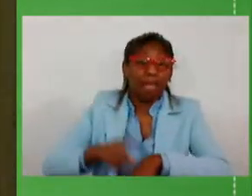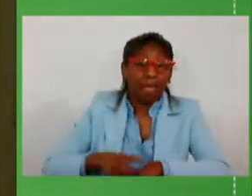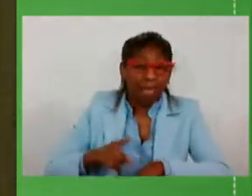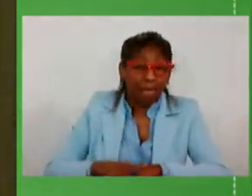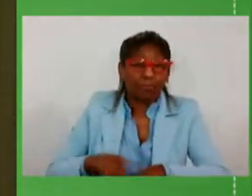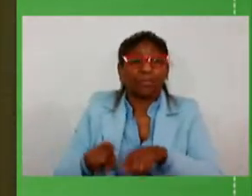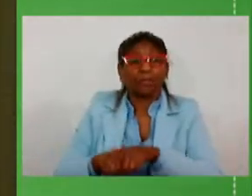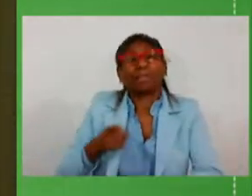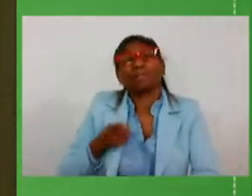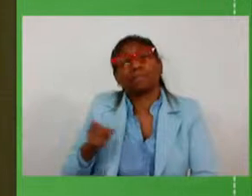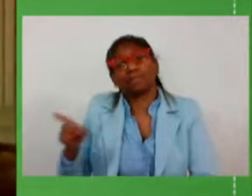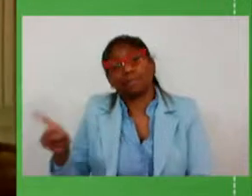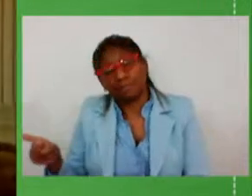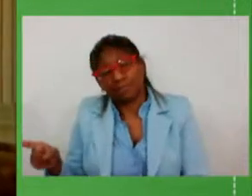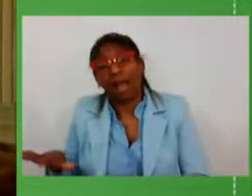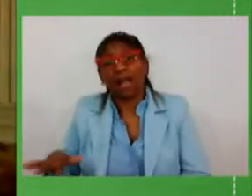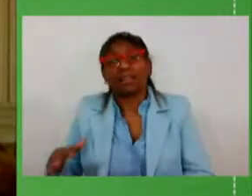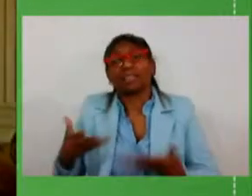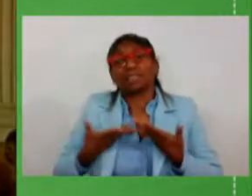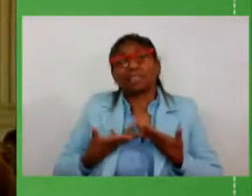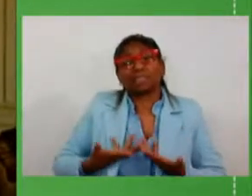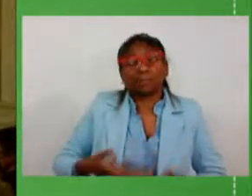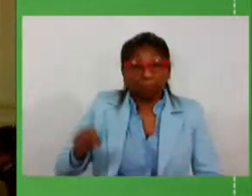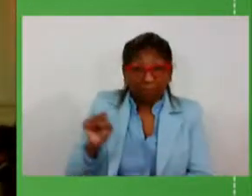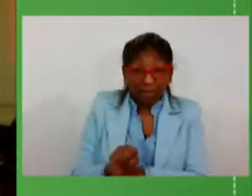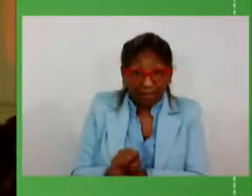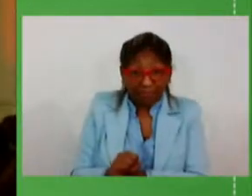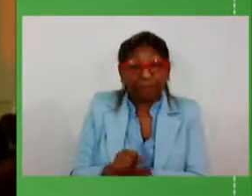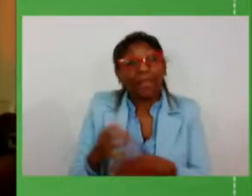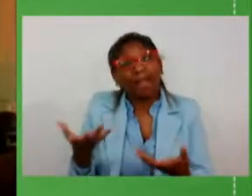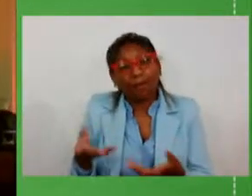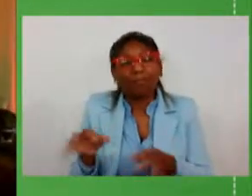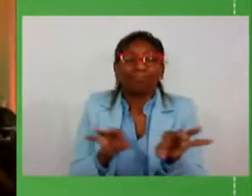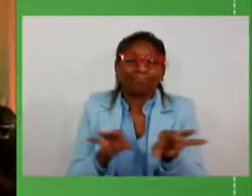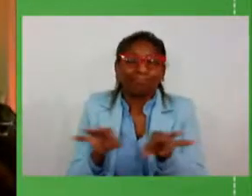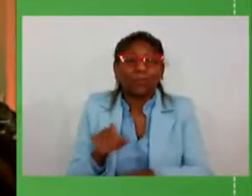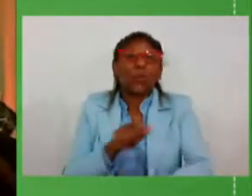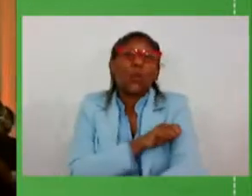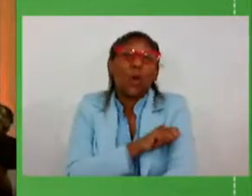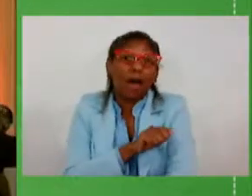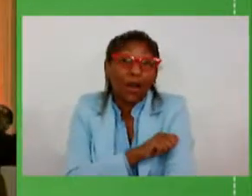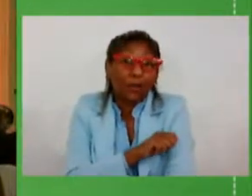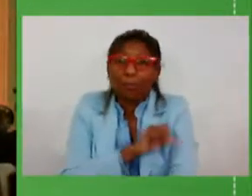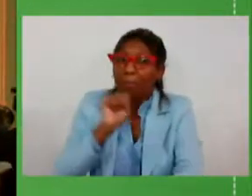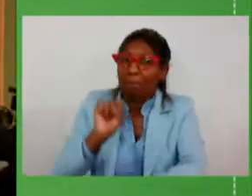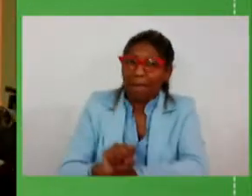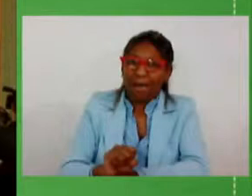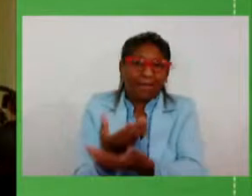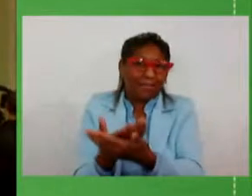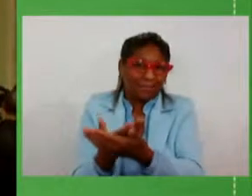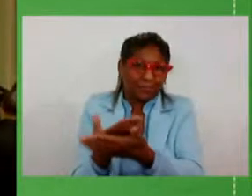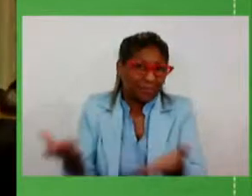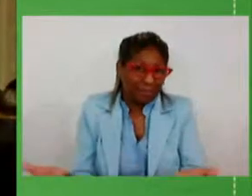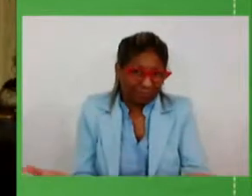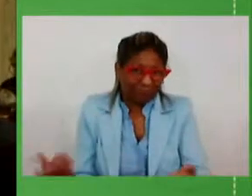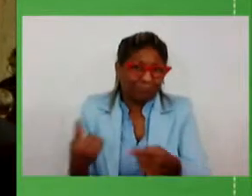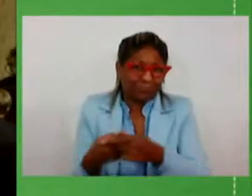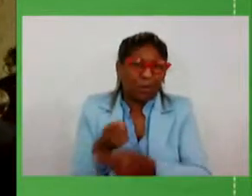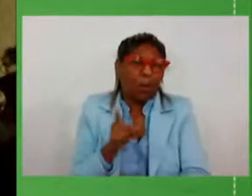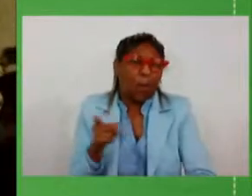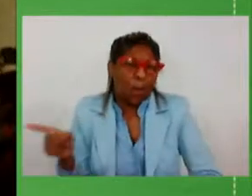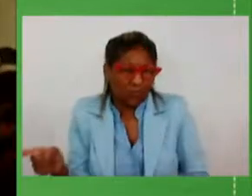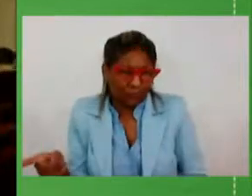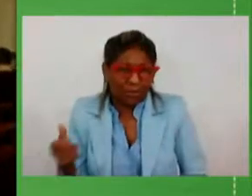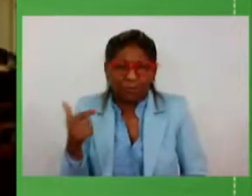desestimula muitas vezes o aluno de ir adiante com seus estudos então nós estamos